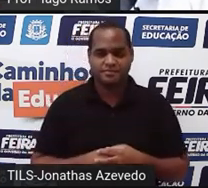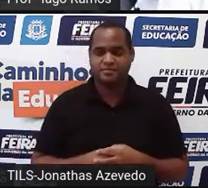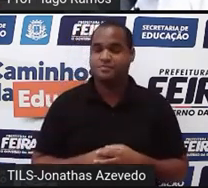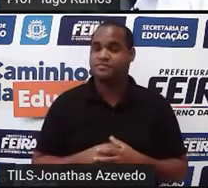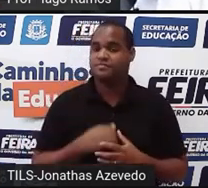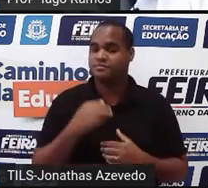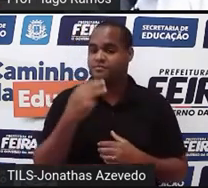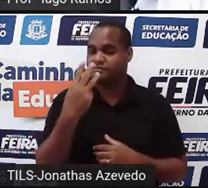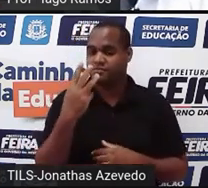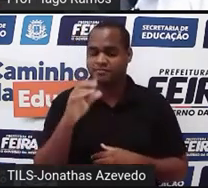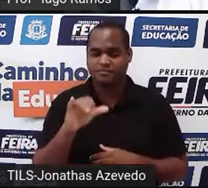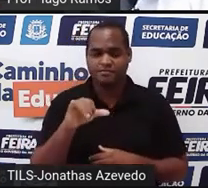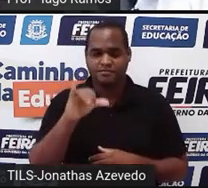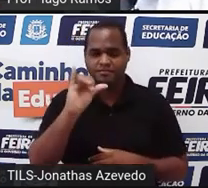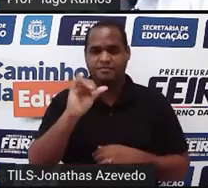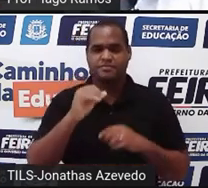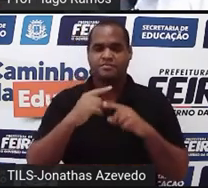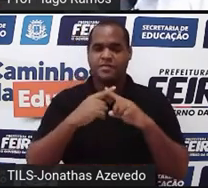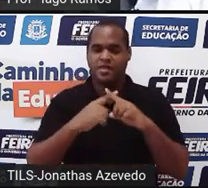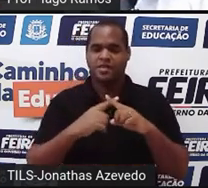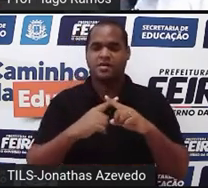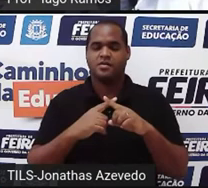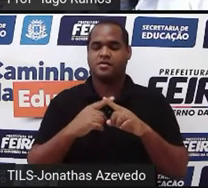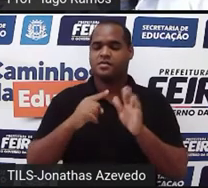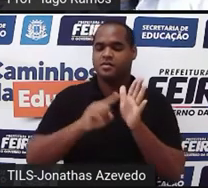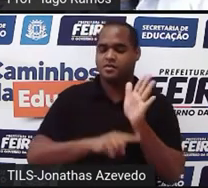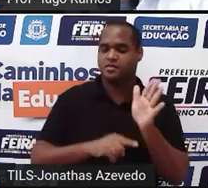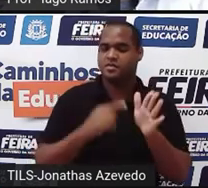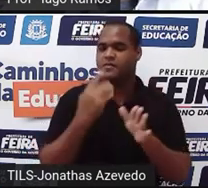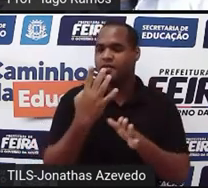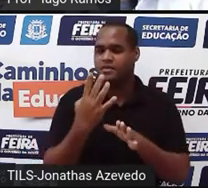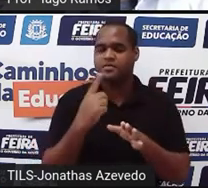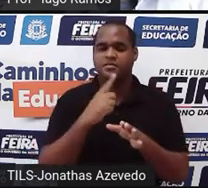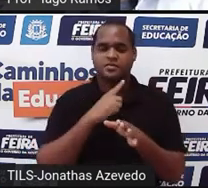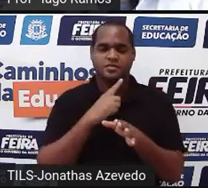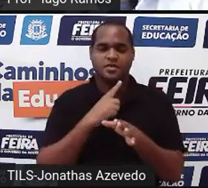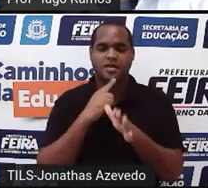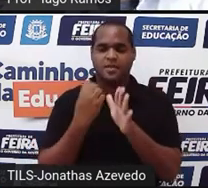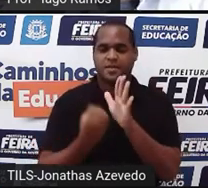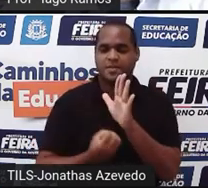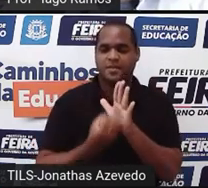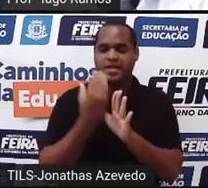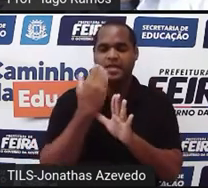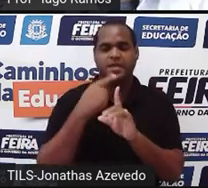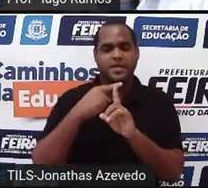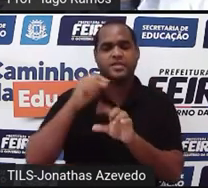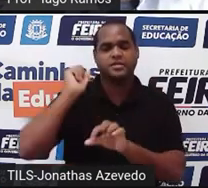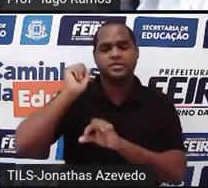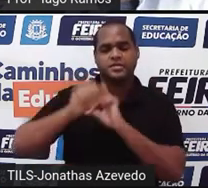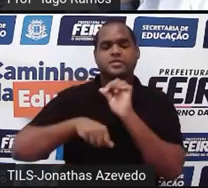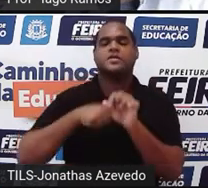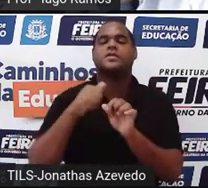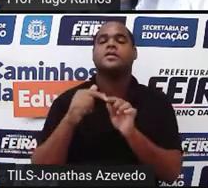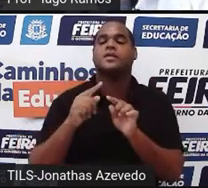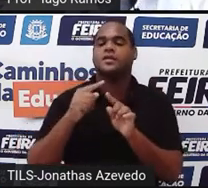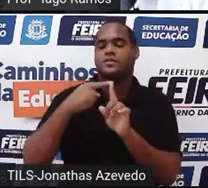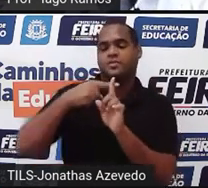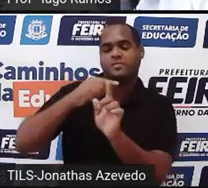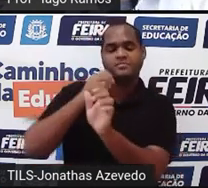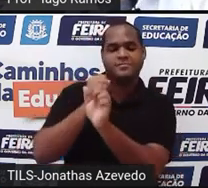3y vezes menos 4, apareceu um mais ali, mas eu vou corrigir porque vai dar negativo.